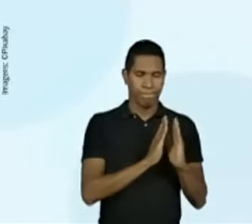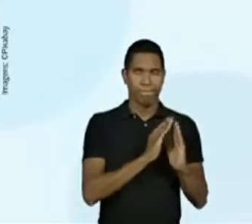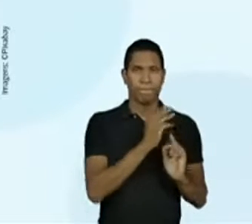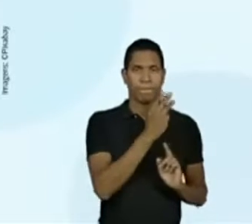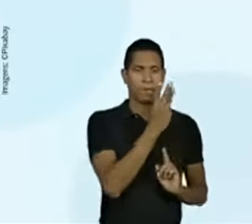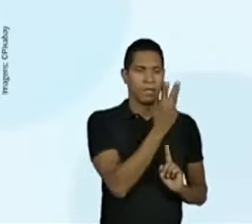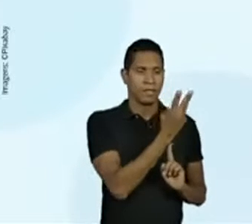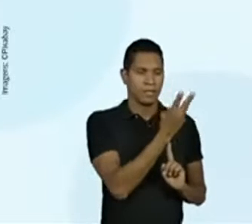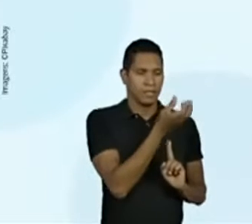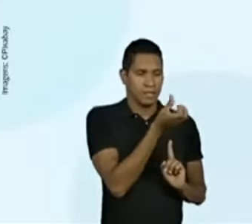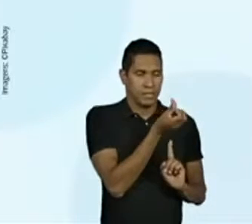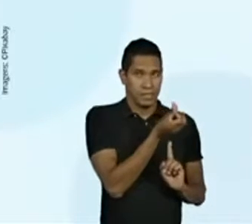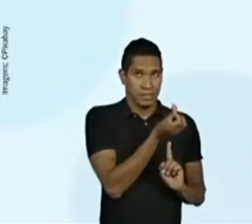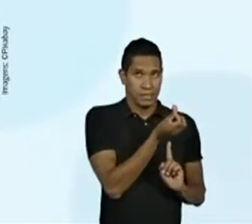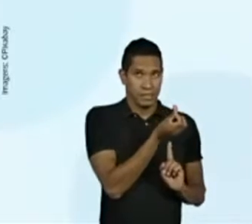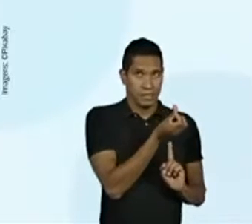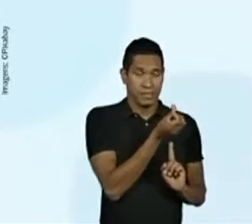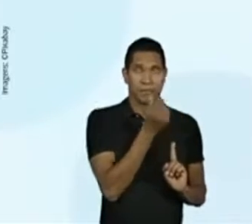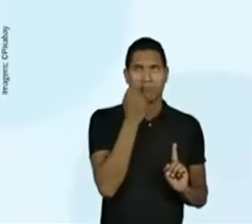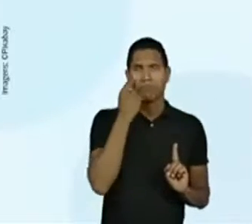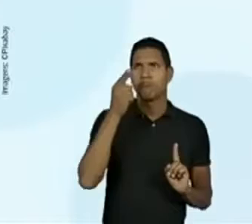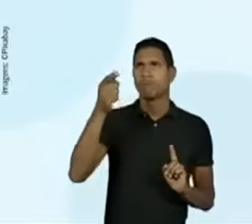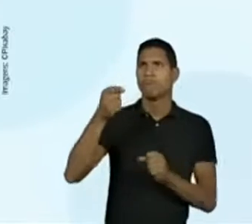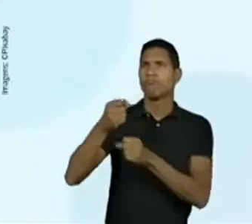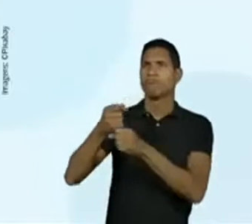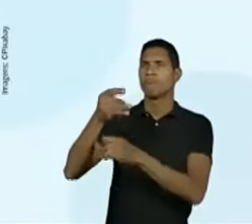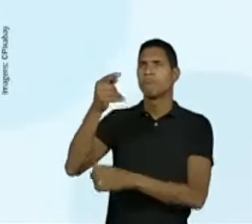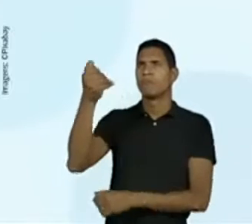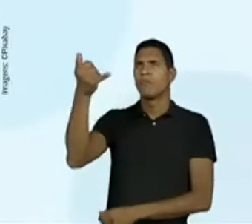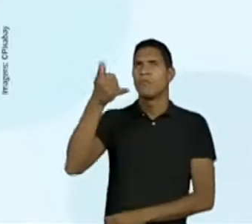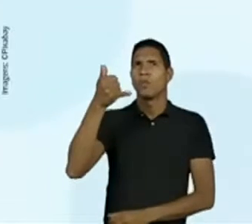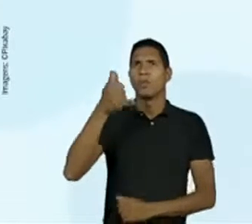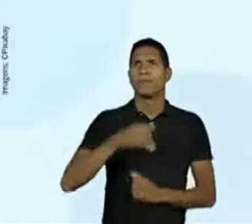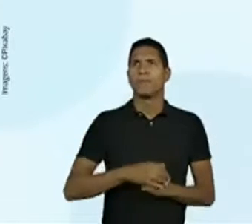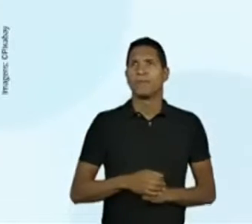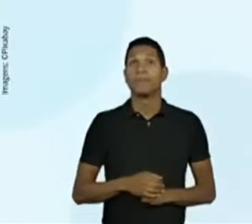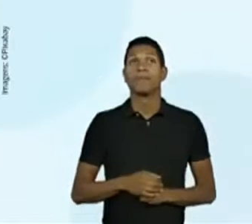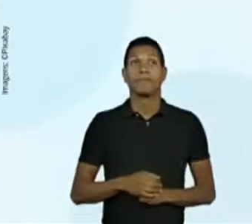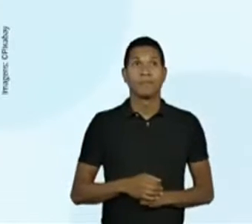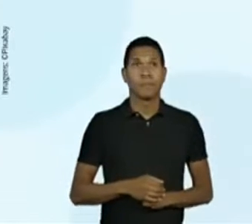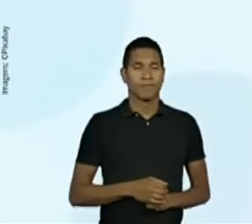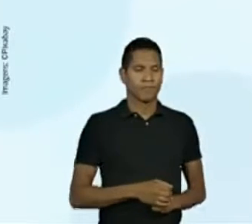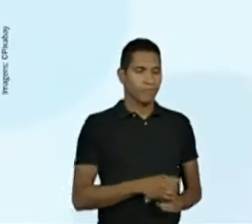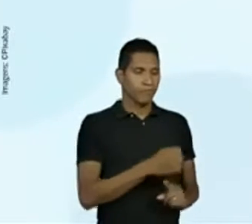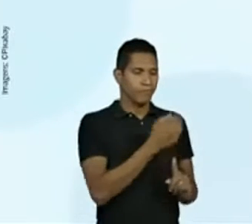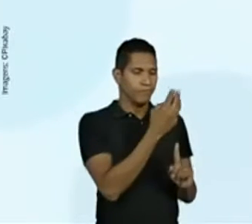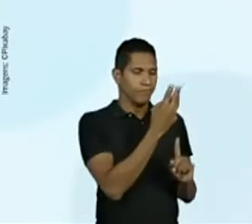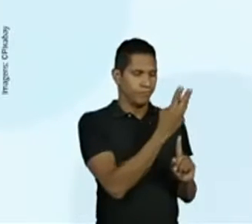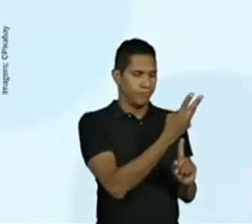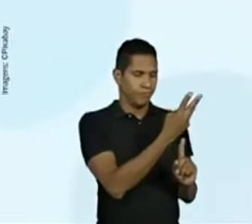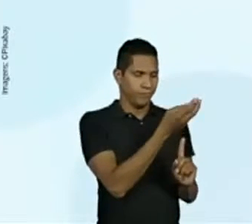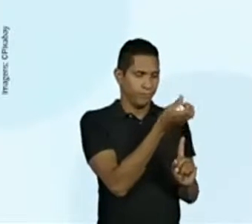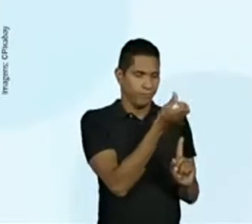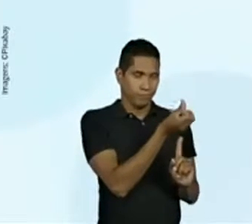Para o Camila também. Então, estou registrando aqui. 36 graus Celsius.